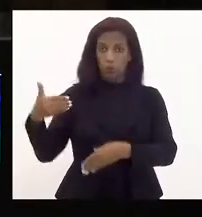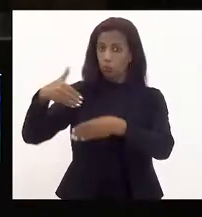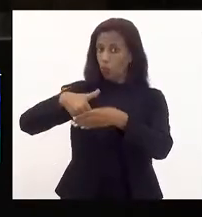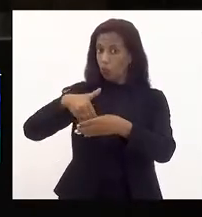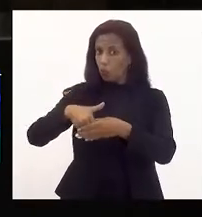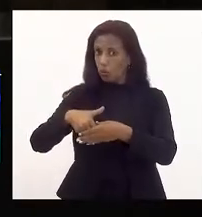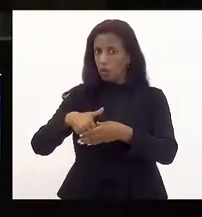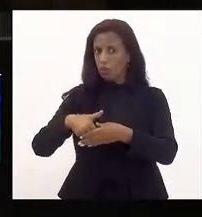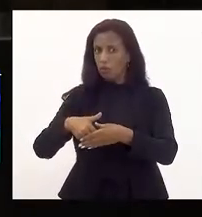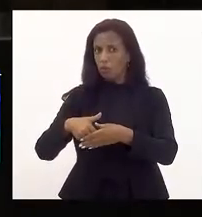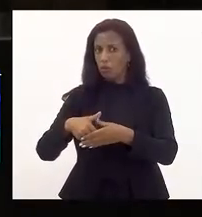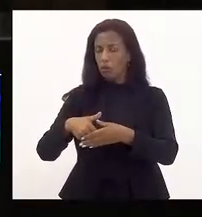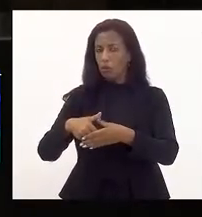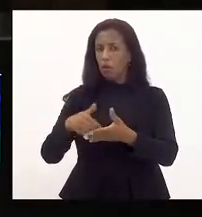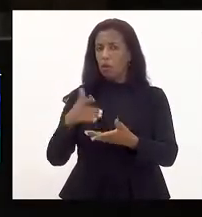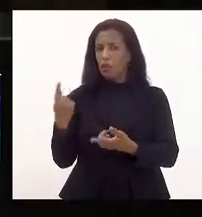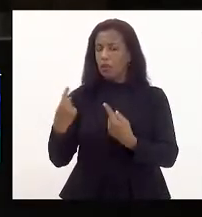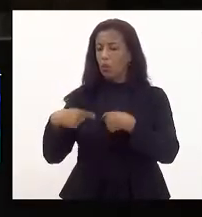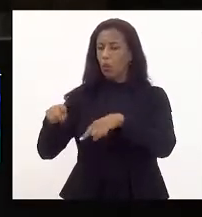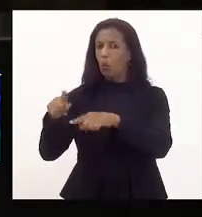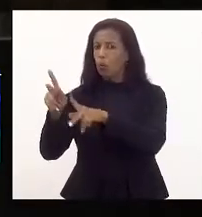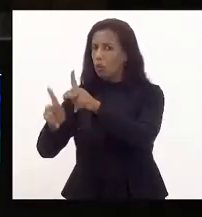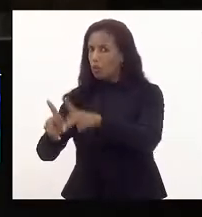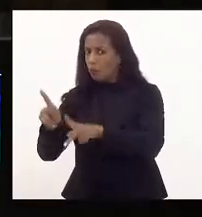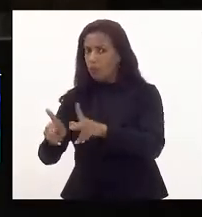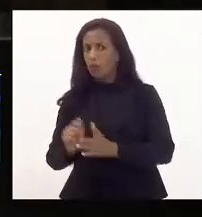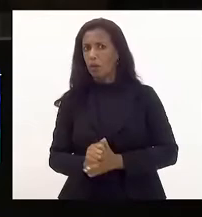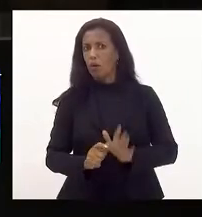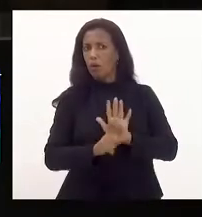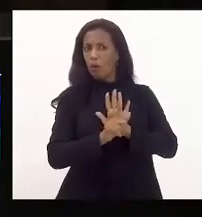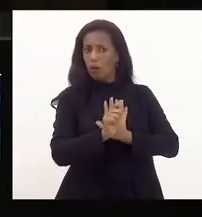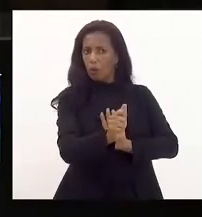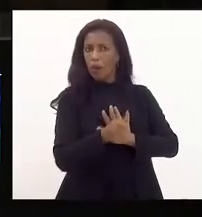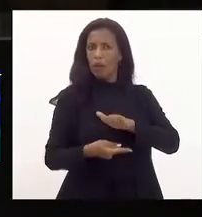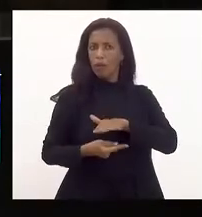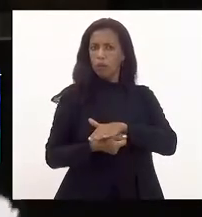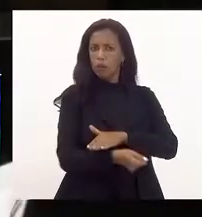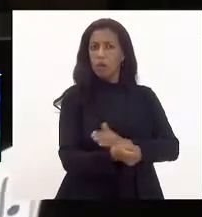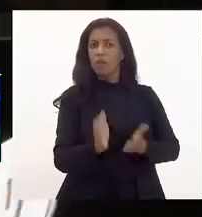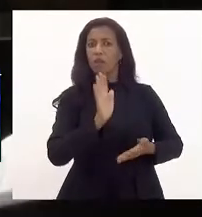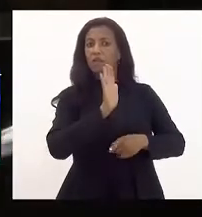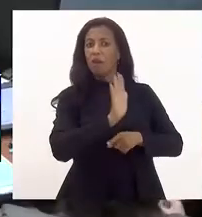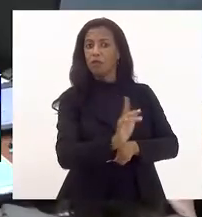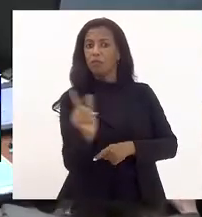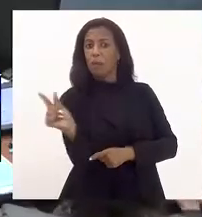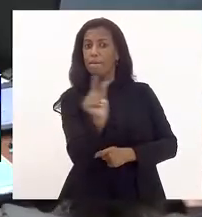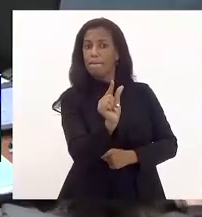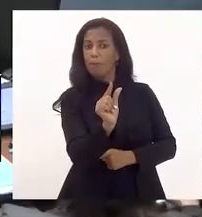benefício do povo, não. Nós estamos votando uma lei orçamentária que vai beneficiar a poucos. Muito obrigada.